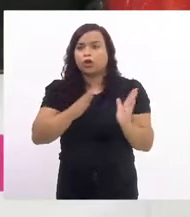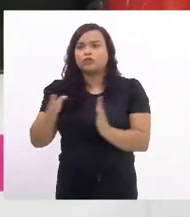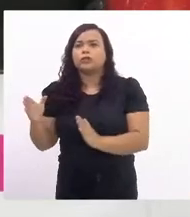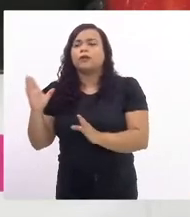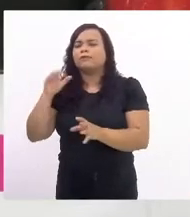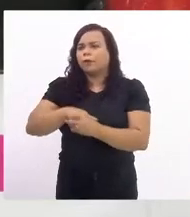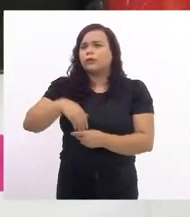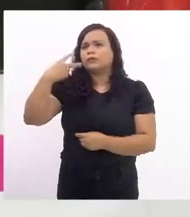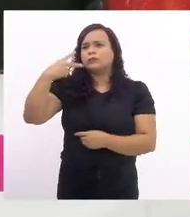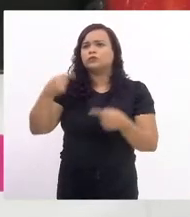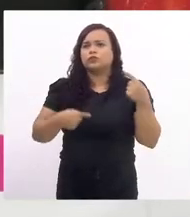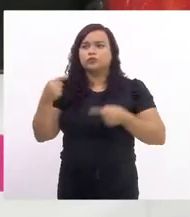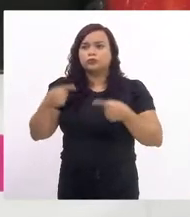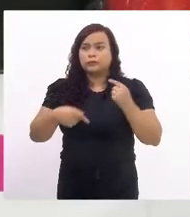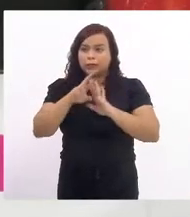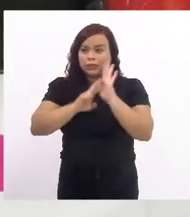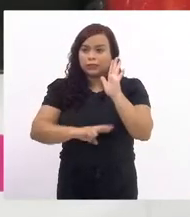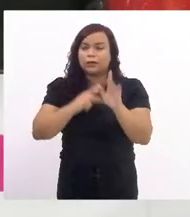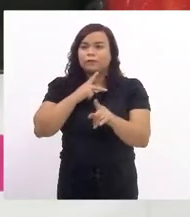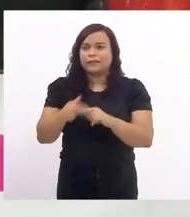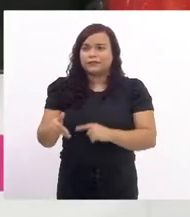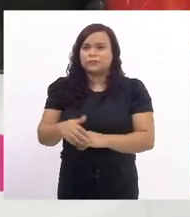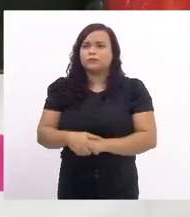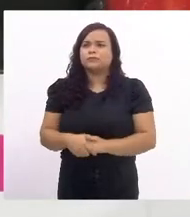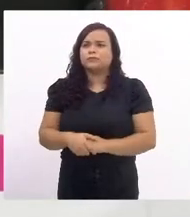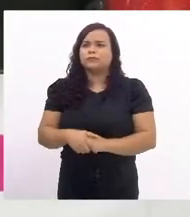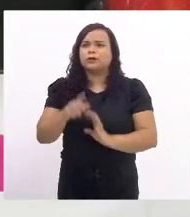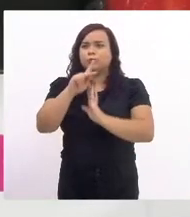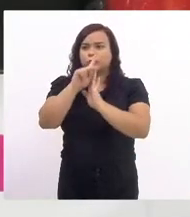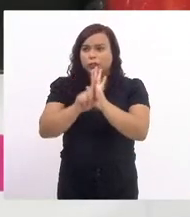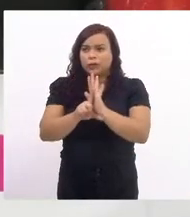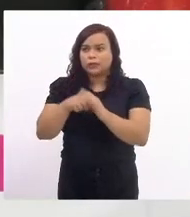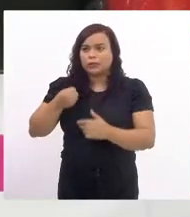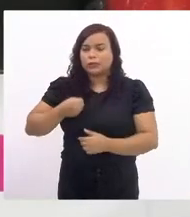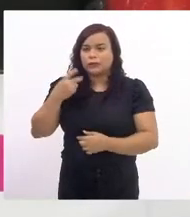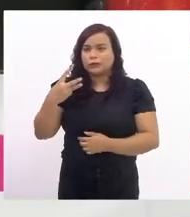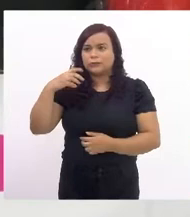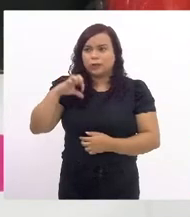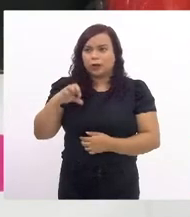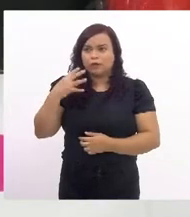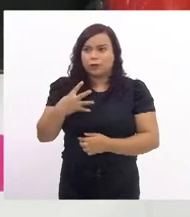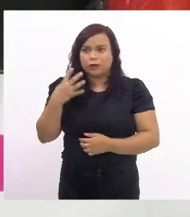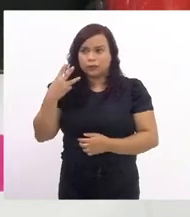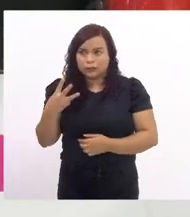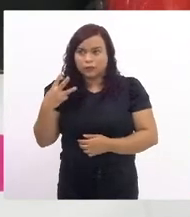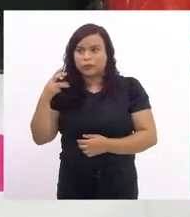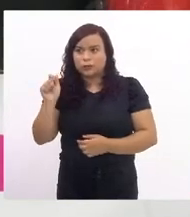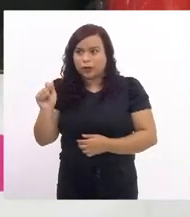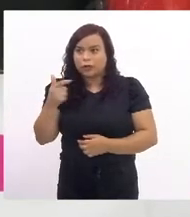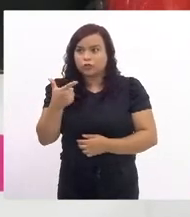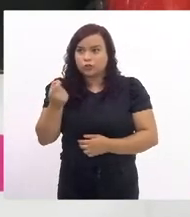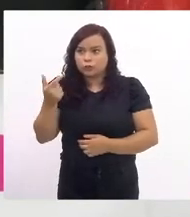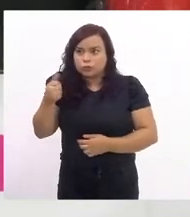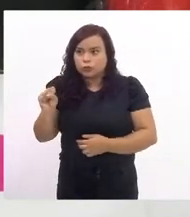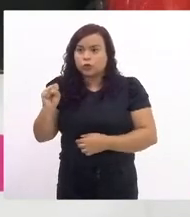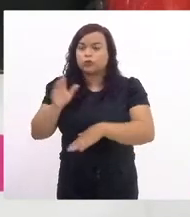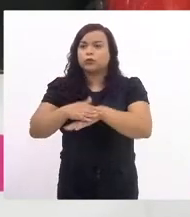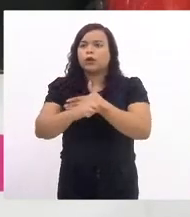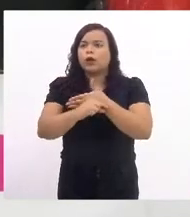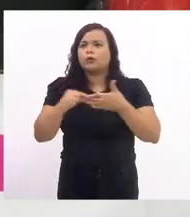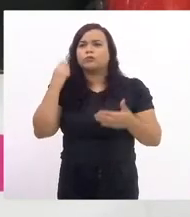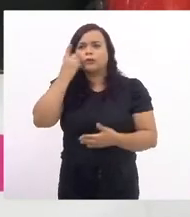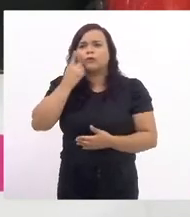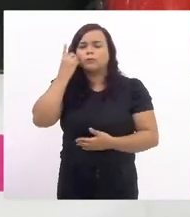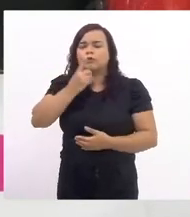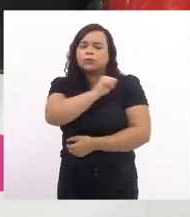discussão, redação do vestido assim emendado. Projeto de lei número 3943A, 2018, de autoria da deputada